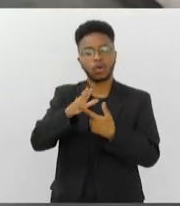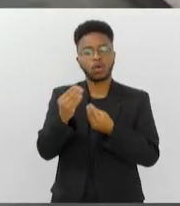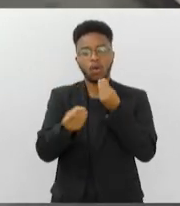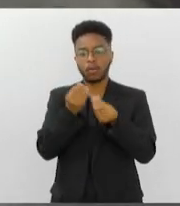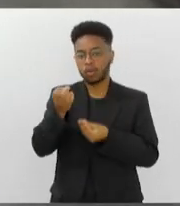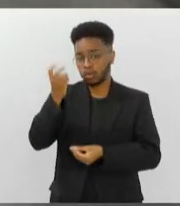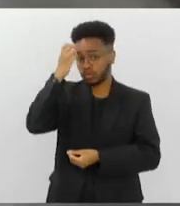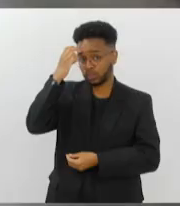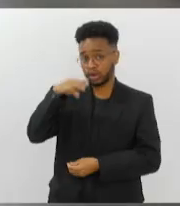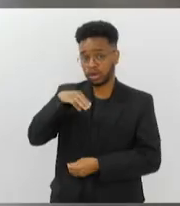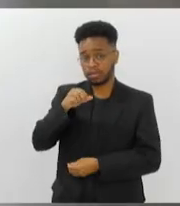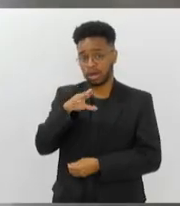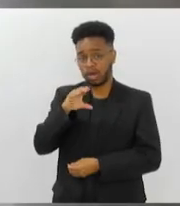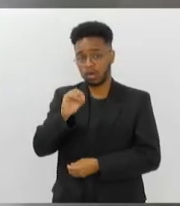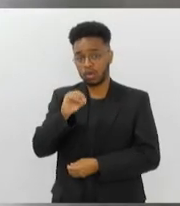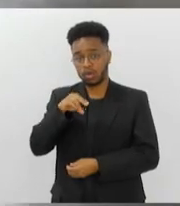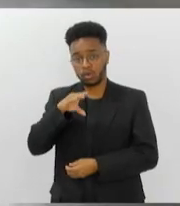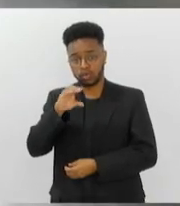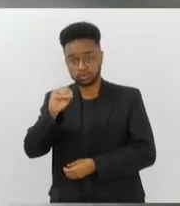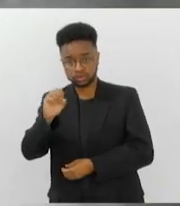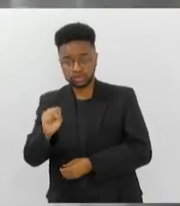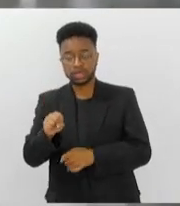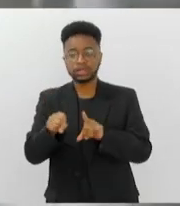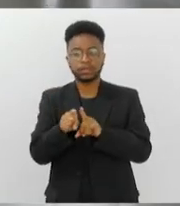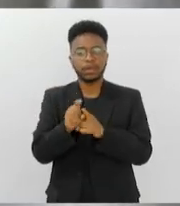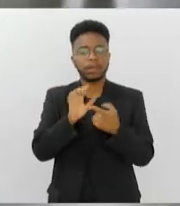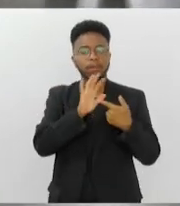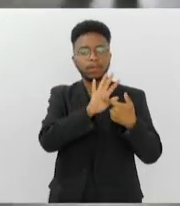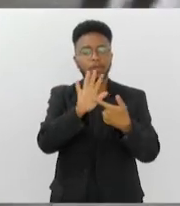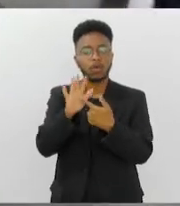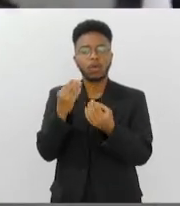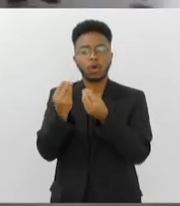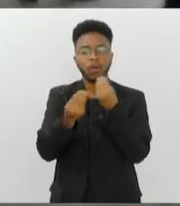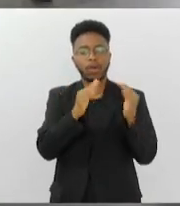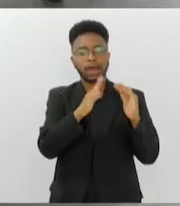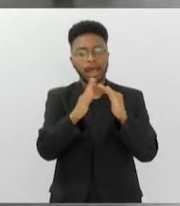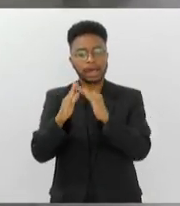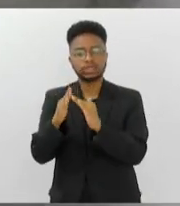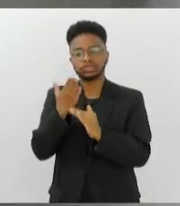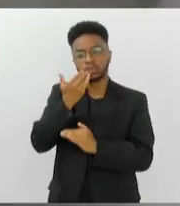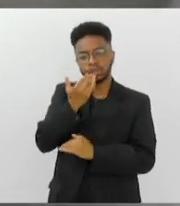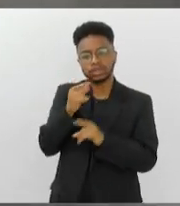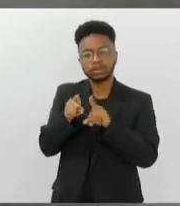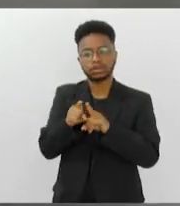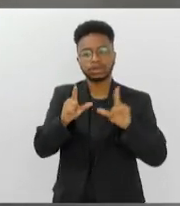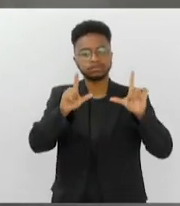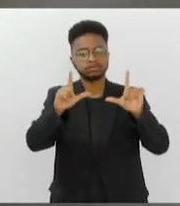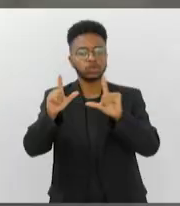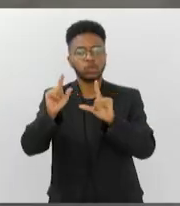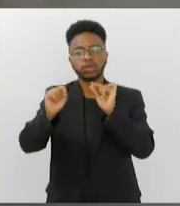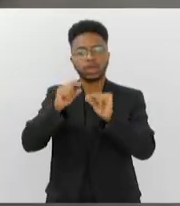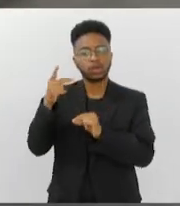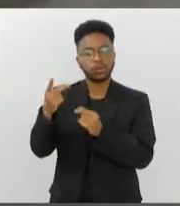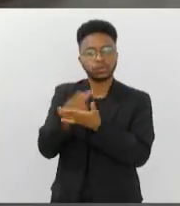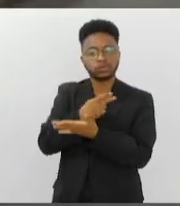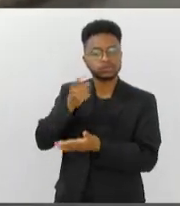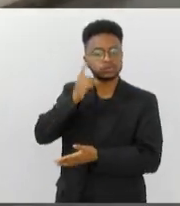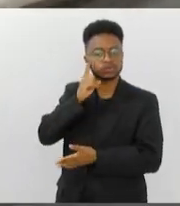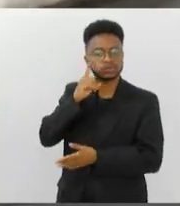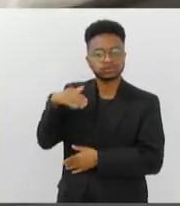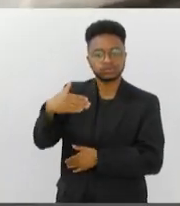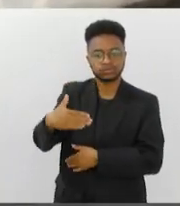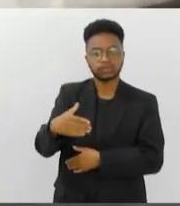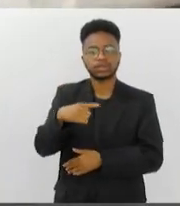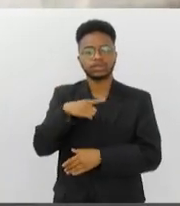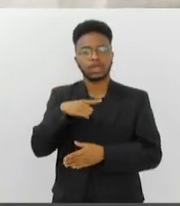por meio de registros visuais de suas habitações, alimentos e cenas cotidianas. A amostra tem curadoria de Vera